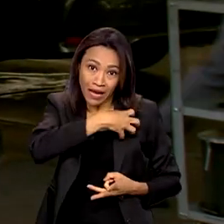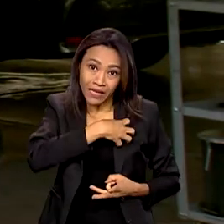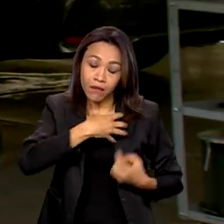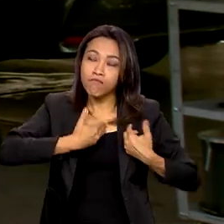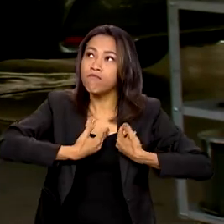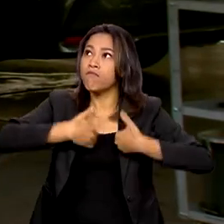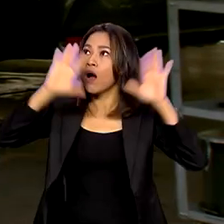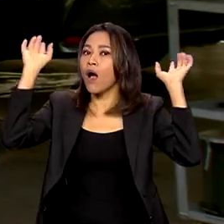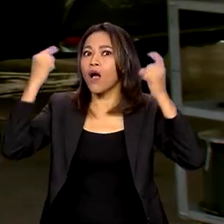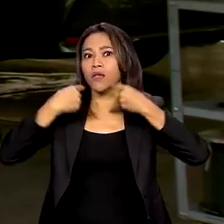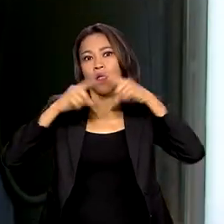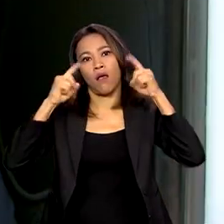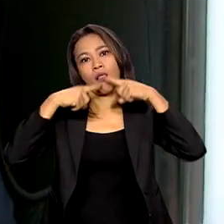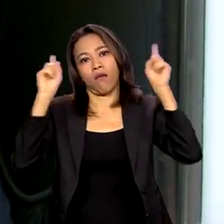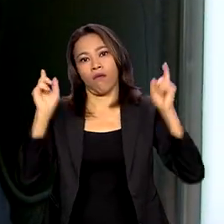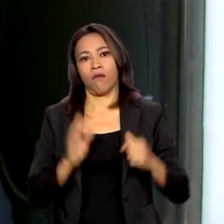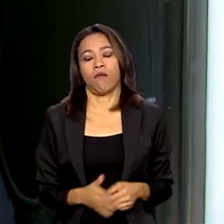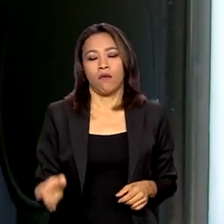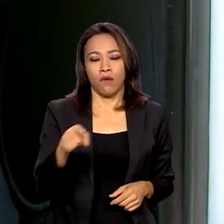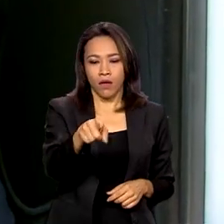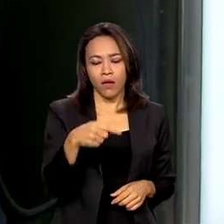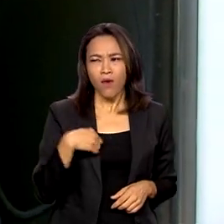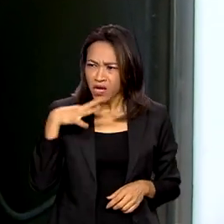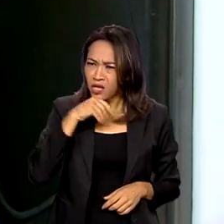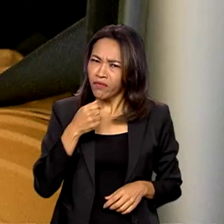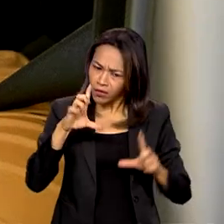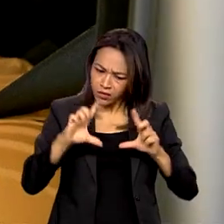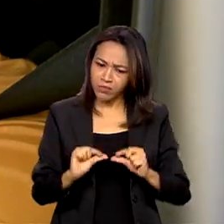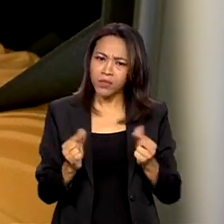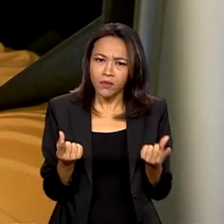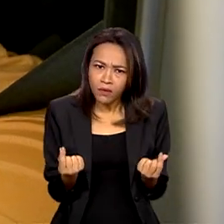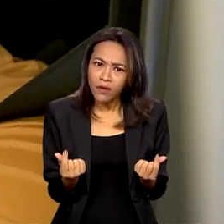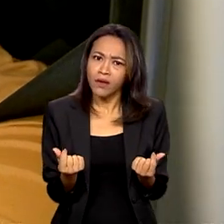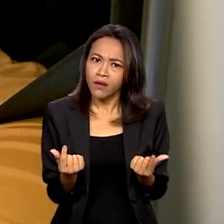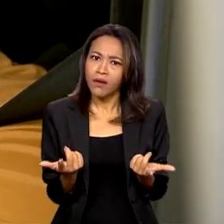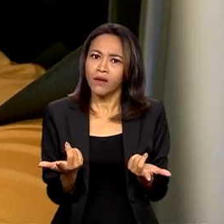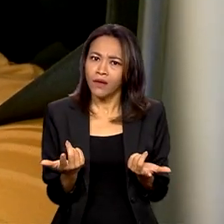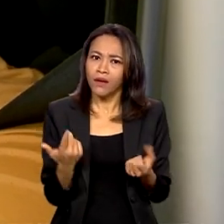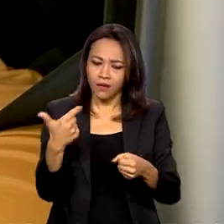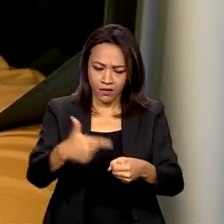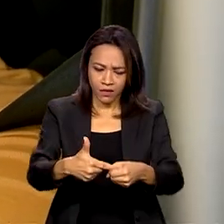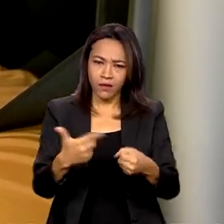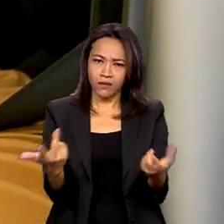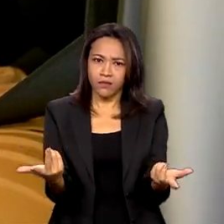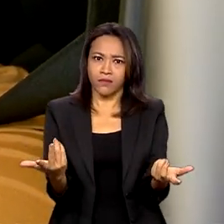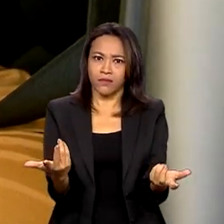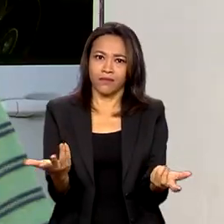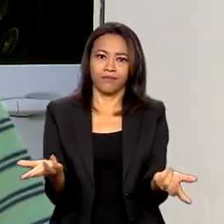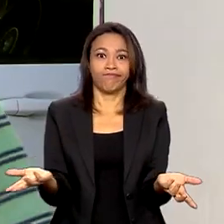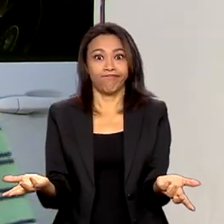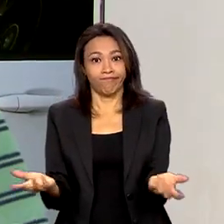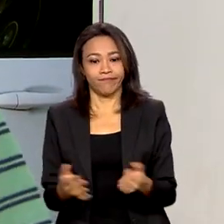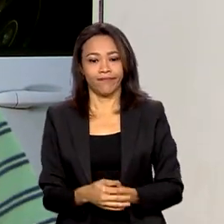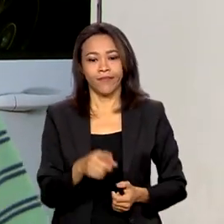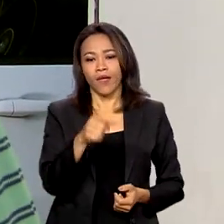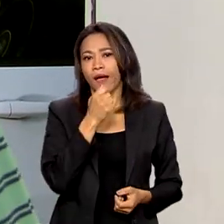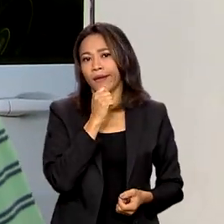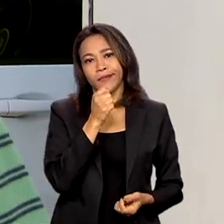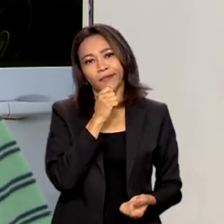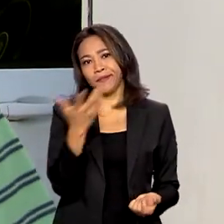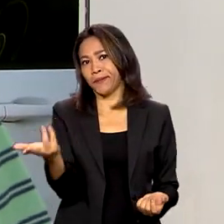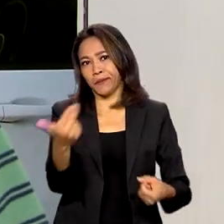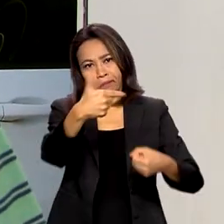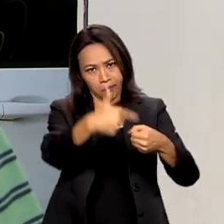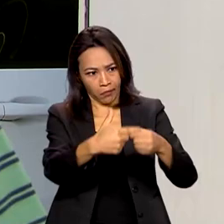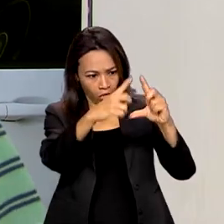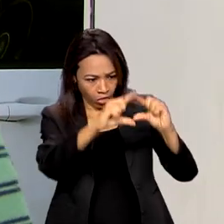lista de reclamações. Eu esperava que caísse mais, né? Na prática, é 6 por meio a 12 que trocou. Não chegou ainda a